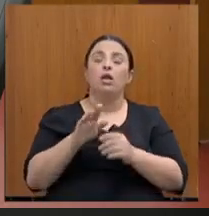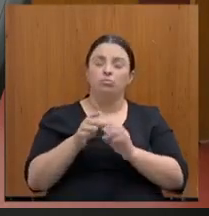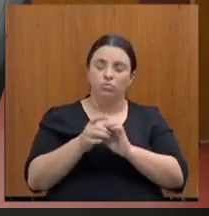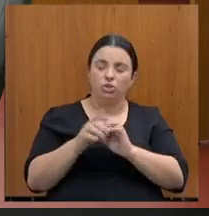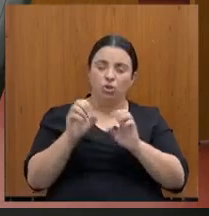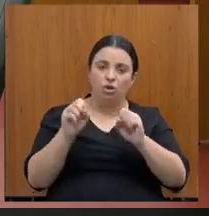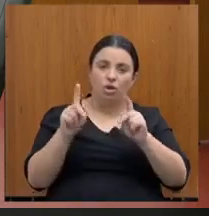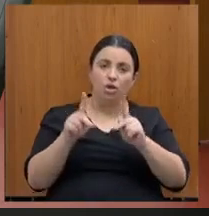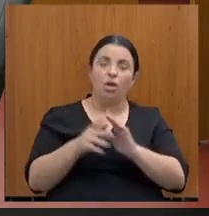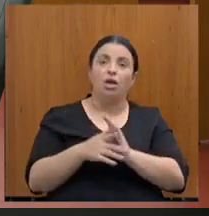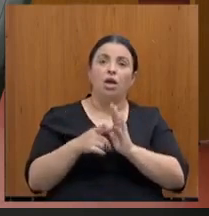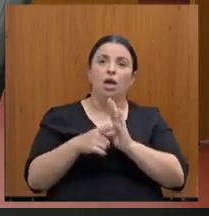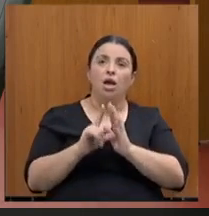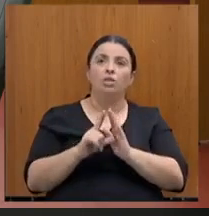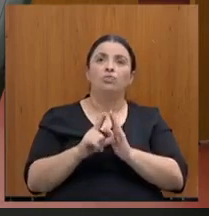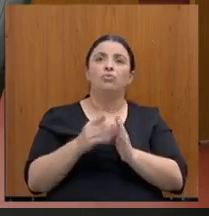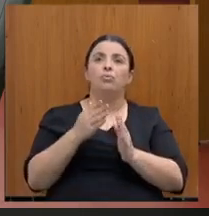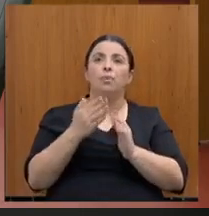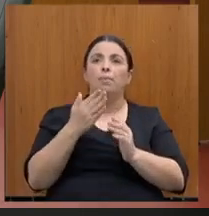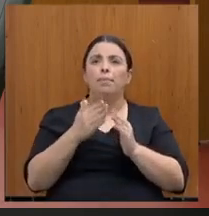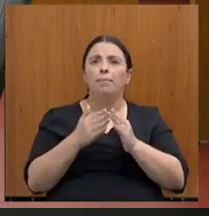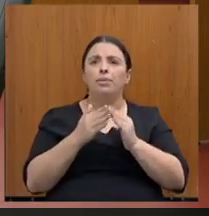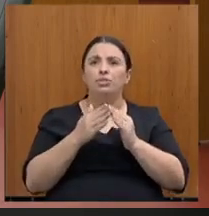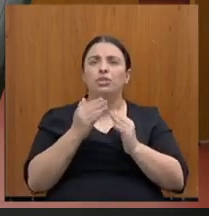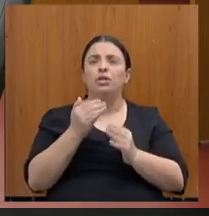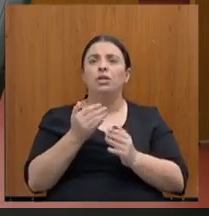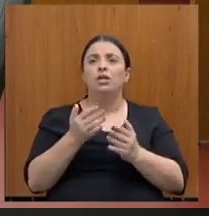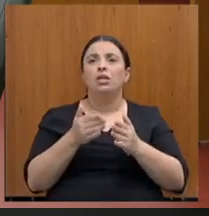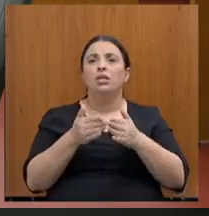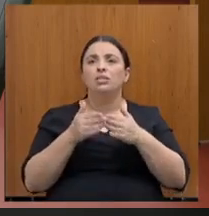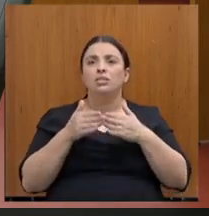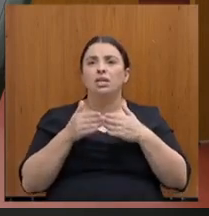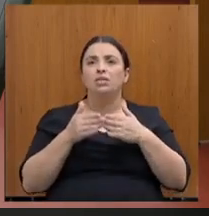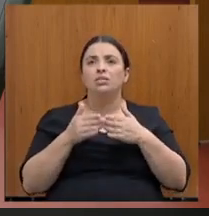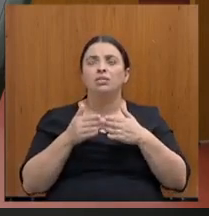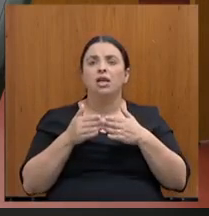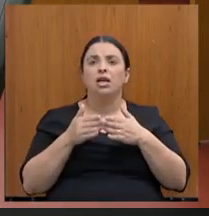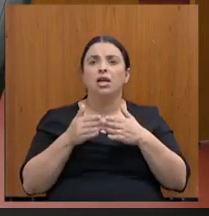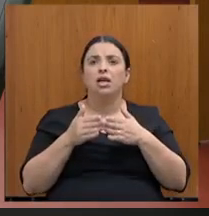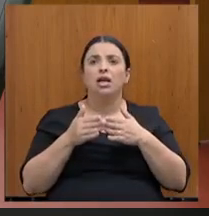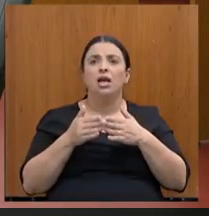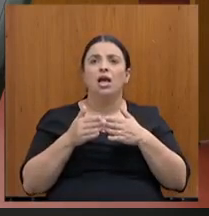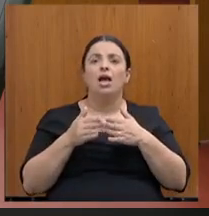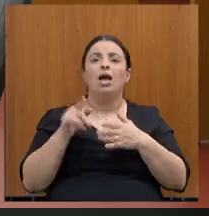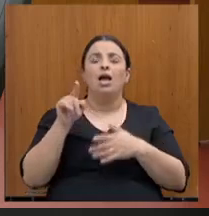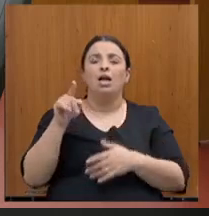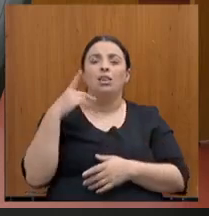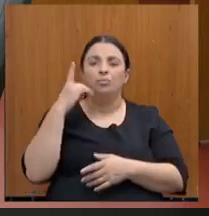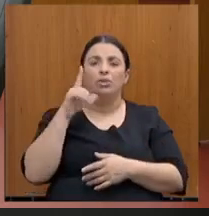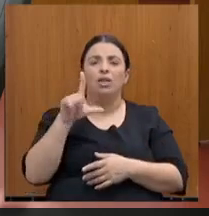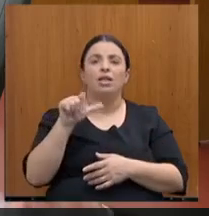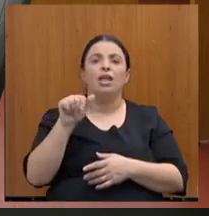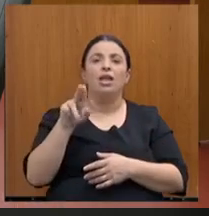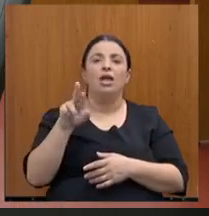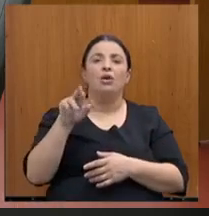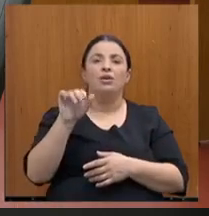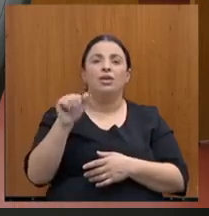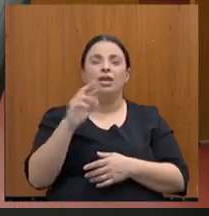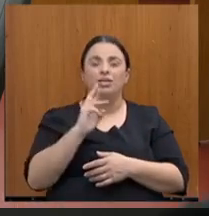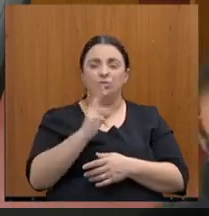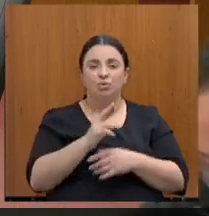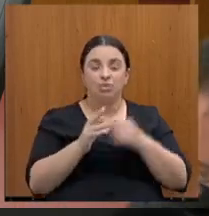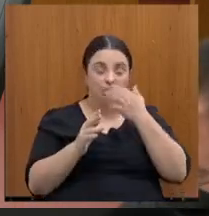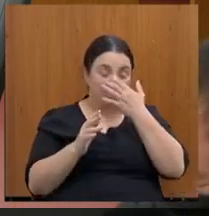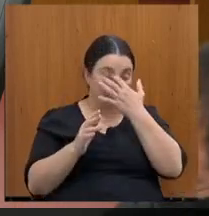antes, eu peço licença, com sua permissão, a Laura vai fazer a réplica. Secretário, eu quero